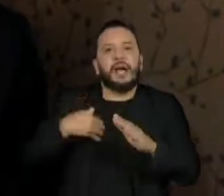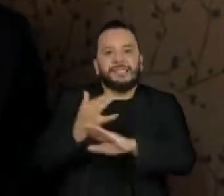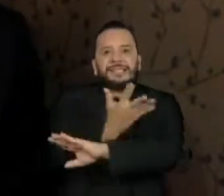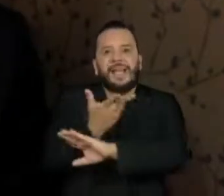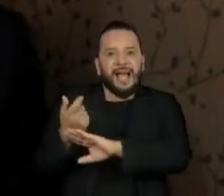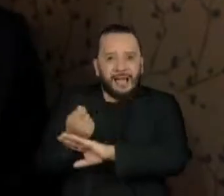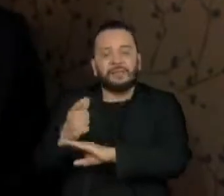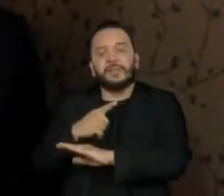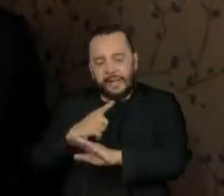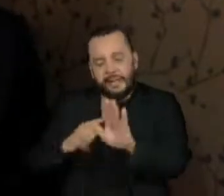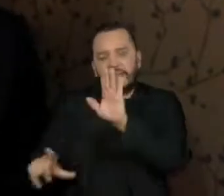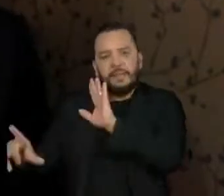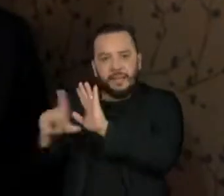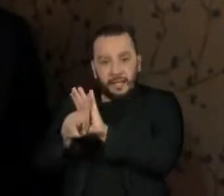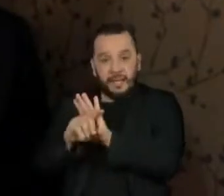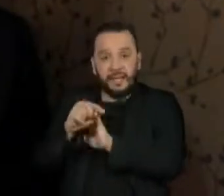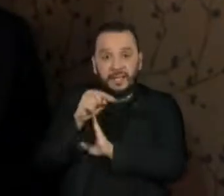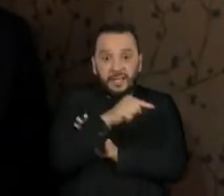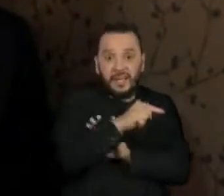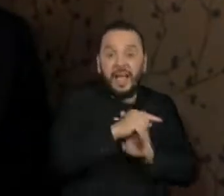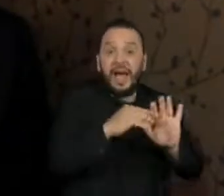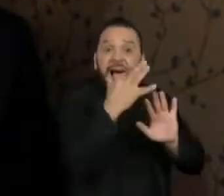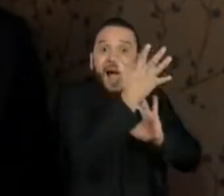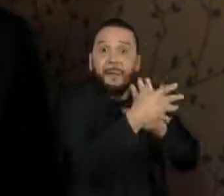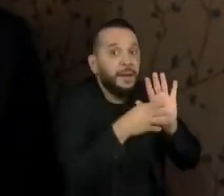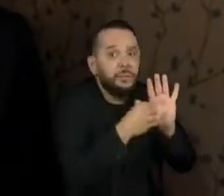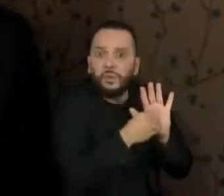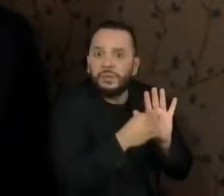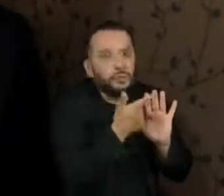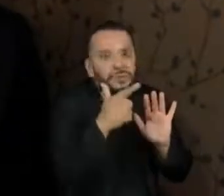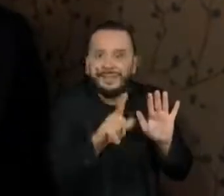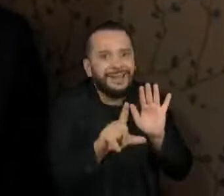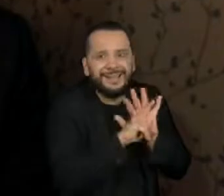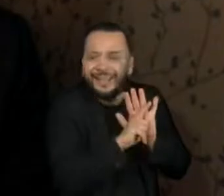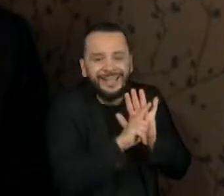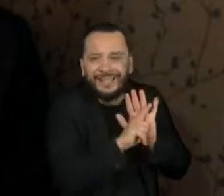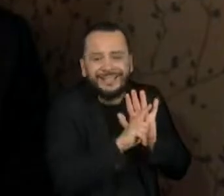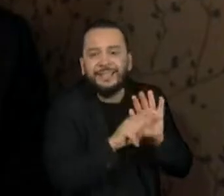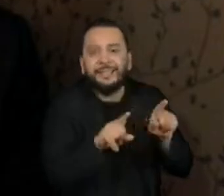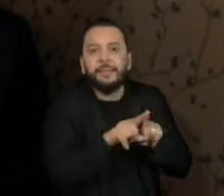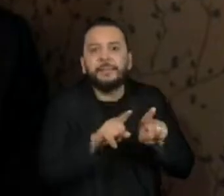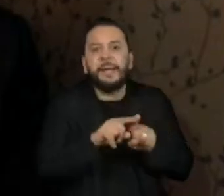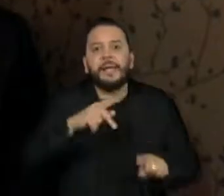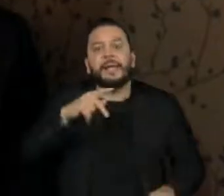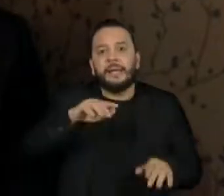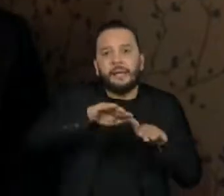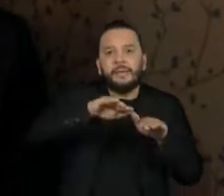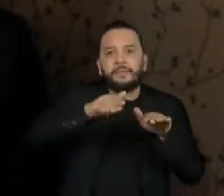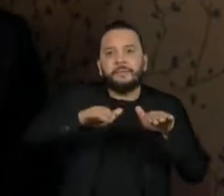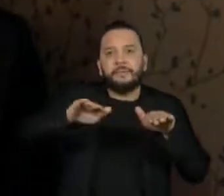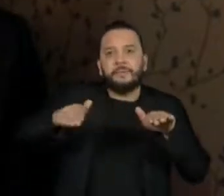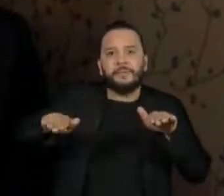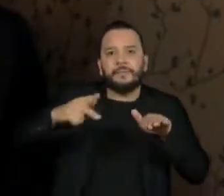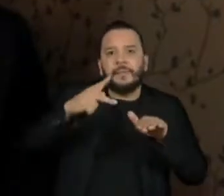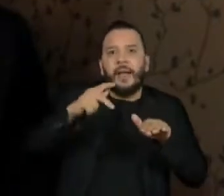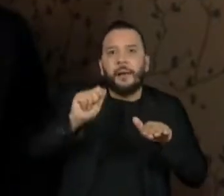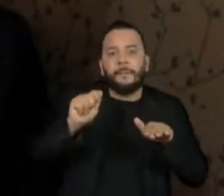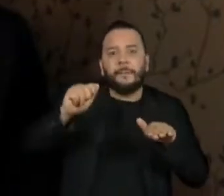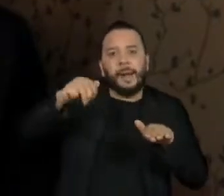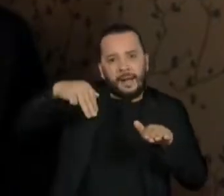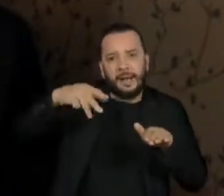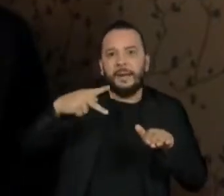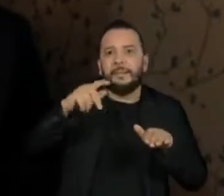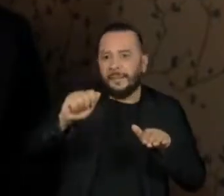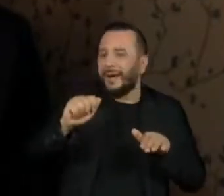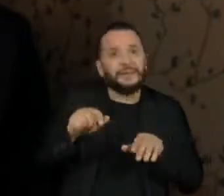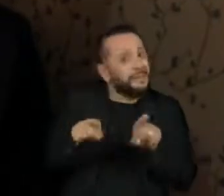e a Amazônia e os Pampas não têm nem projeto em tramitação. Então, nós vamos apresentar o projeto da lei do bioma Amazônia, que tem